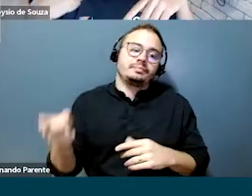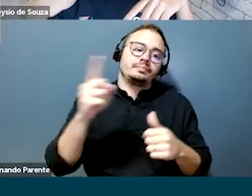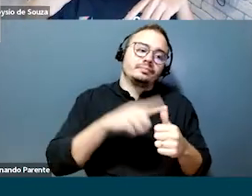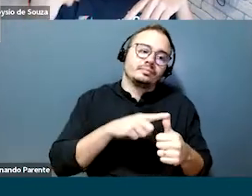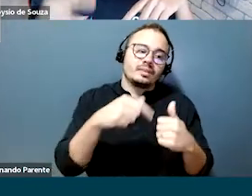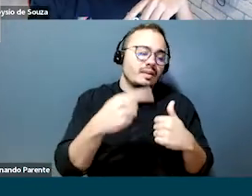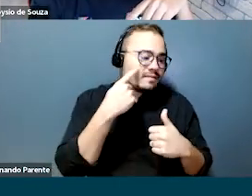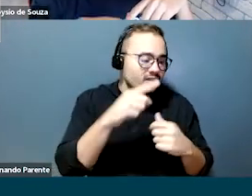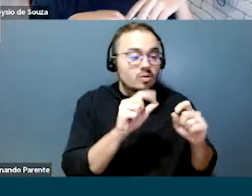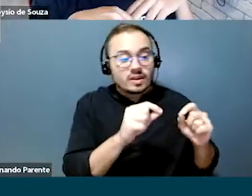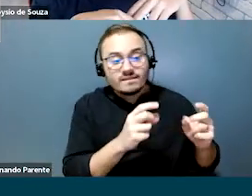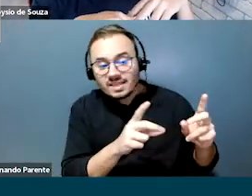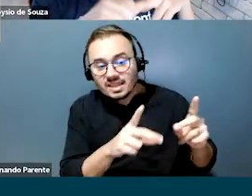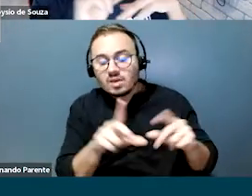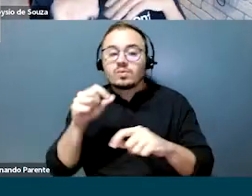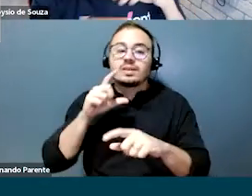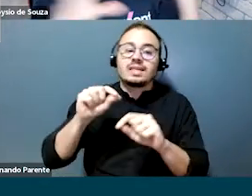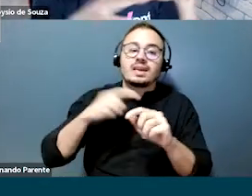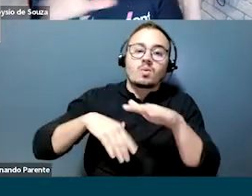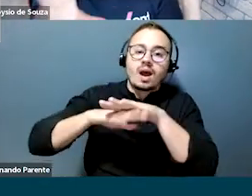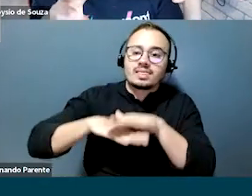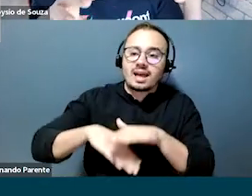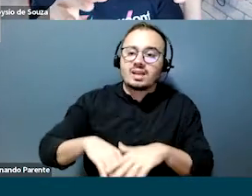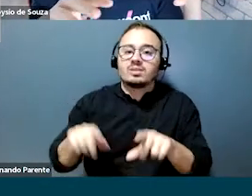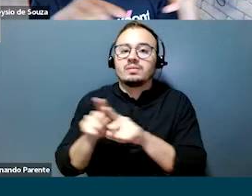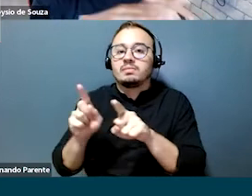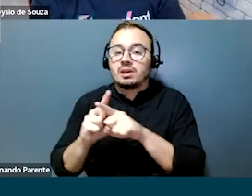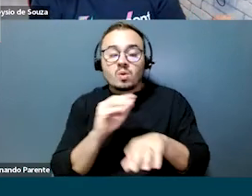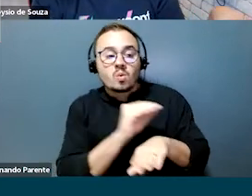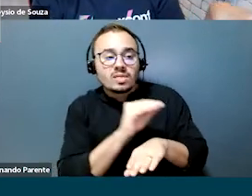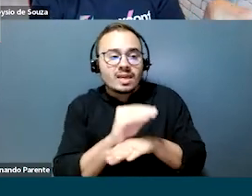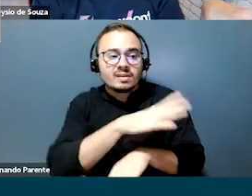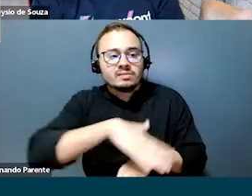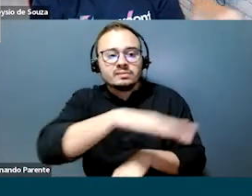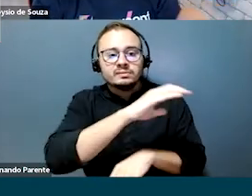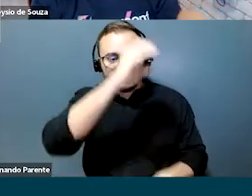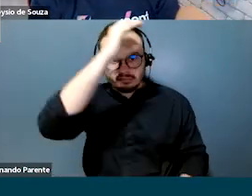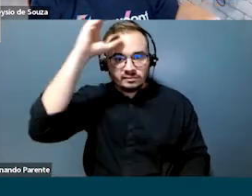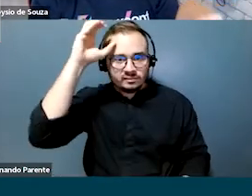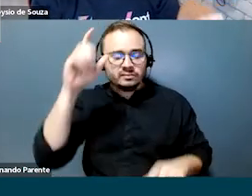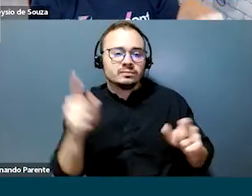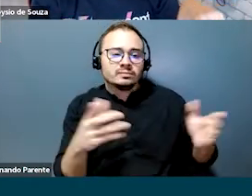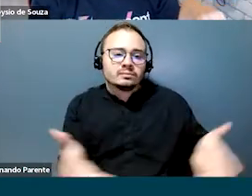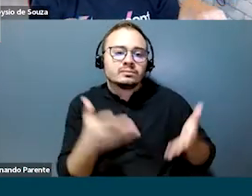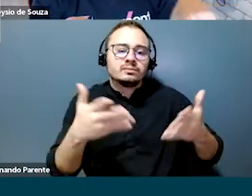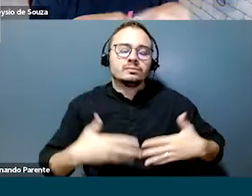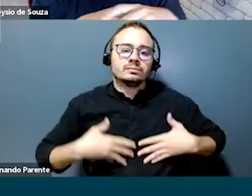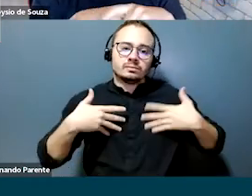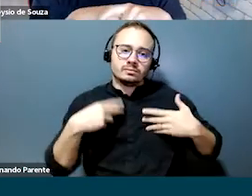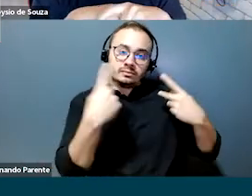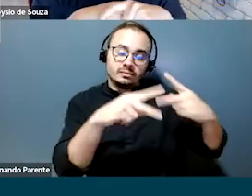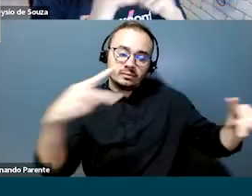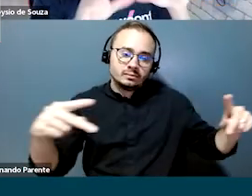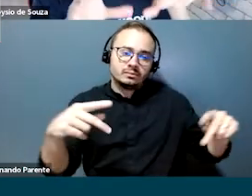de suas vendas, do seu estoque. E, além de tudo isso, cuidar dos seus clientes e promover o bem-estar deles, né?